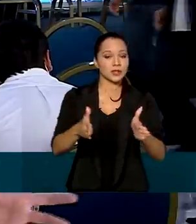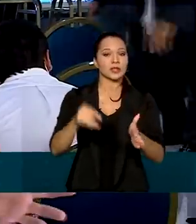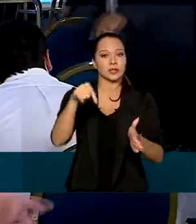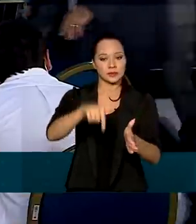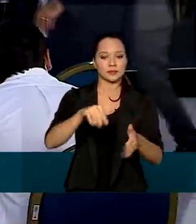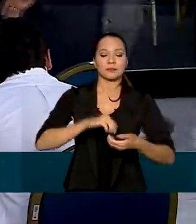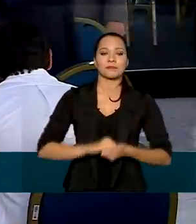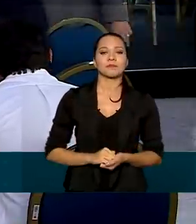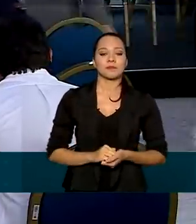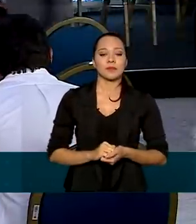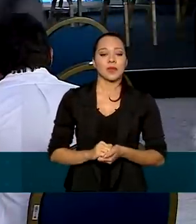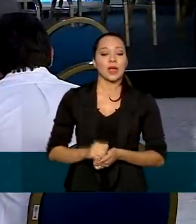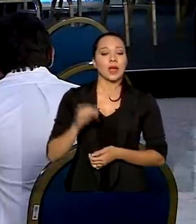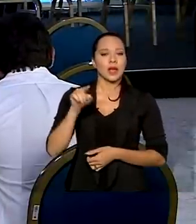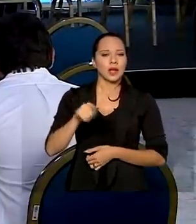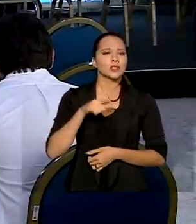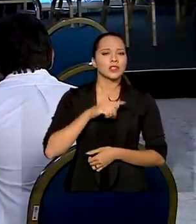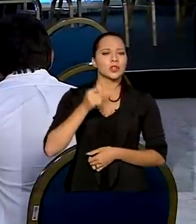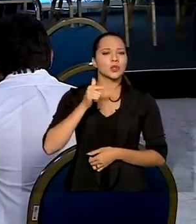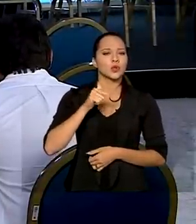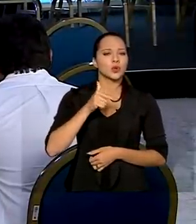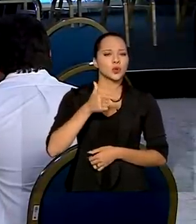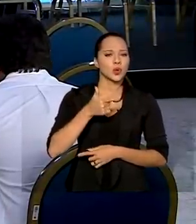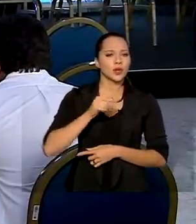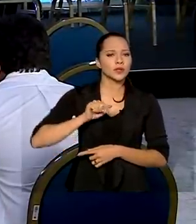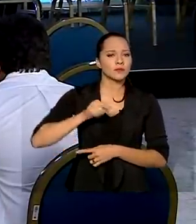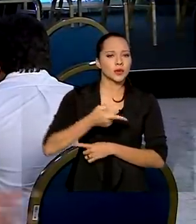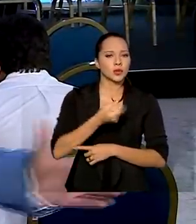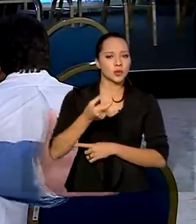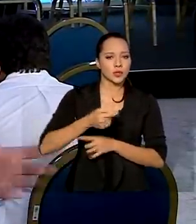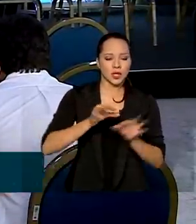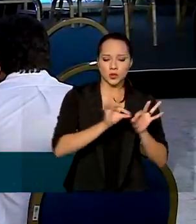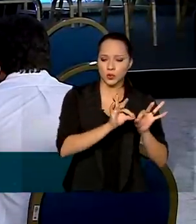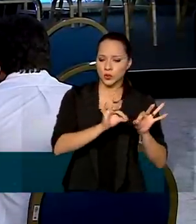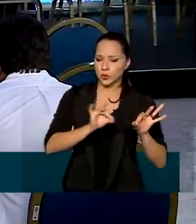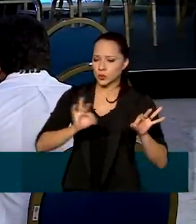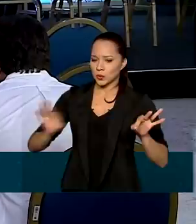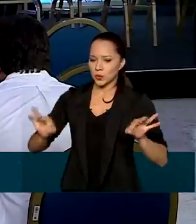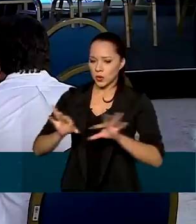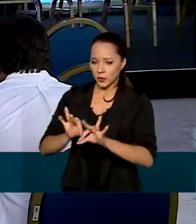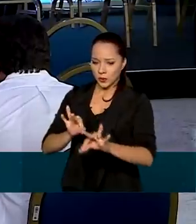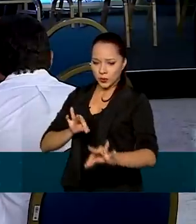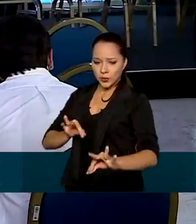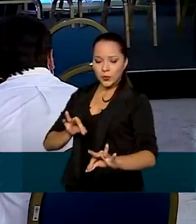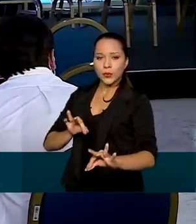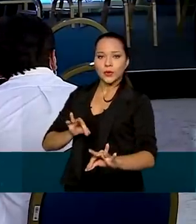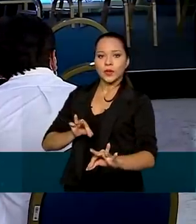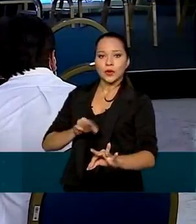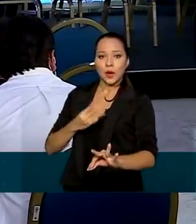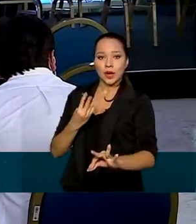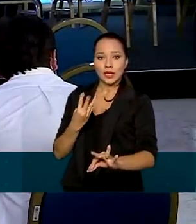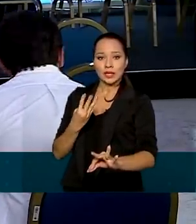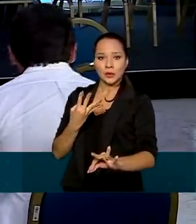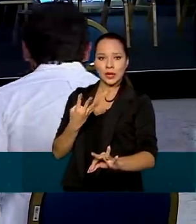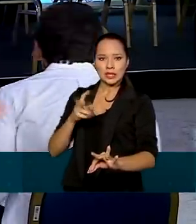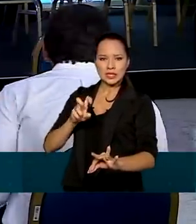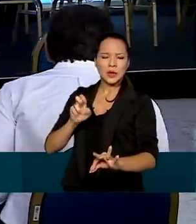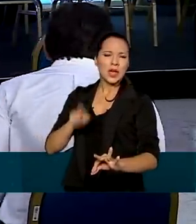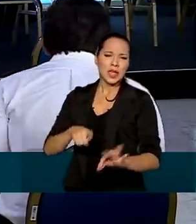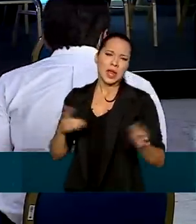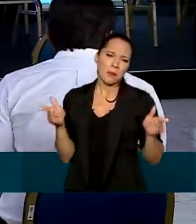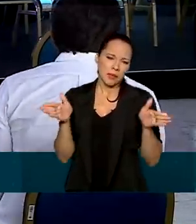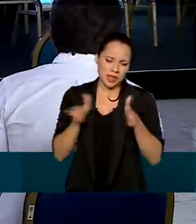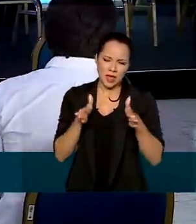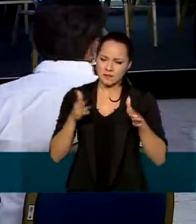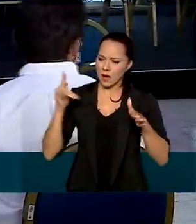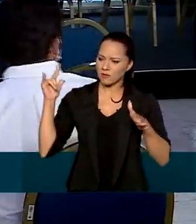Originalmente, a pista tinha 2.200 metros de comprimento por 45 de largura e isso era muito pequeno para a aeronave